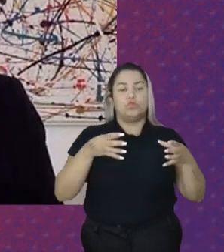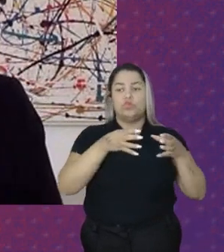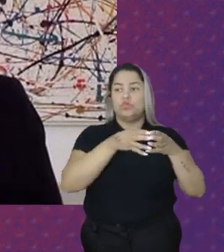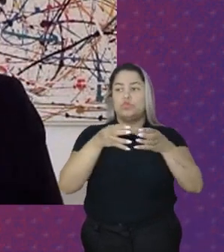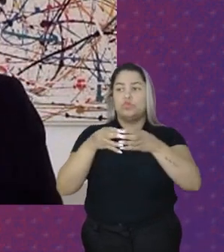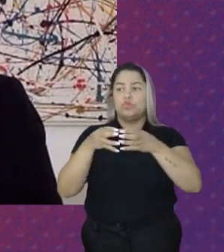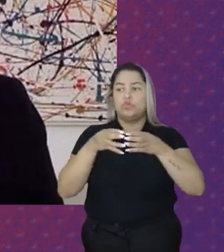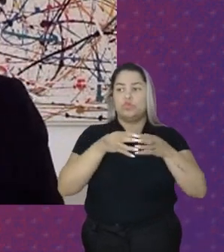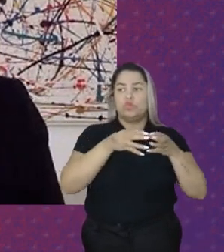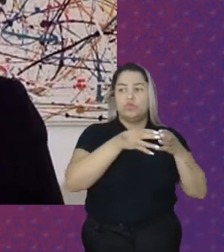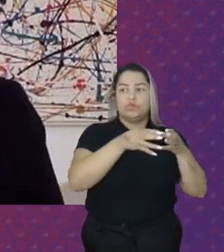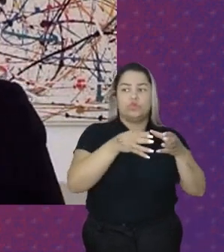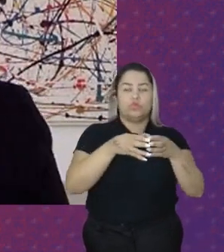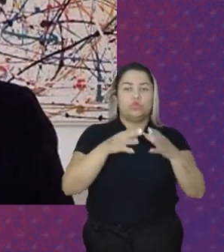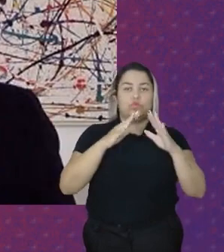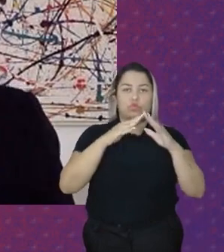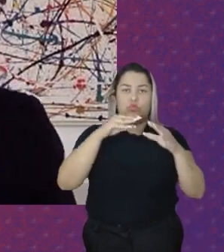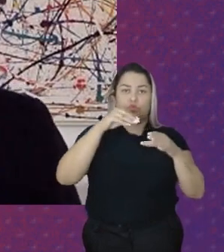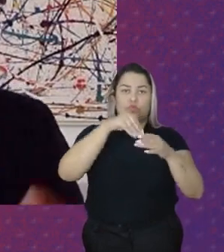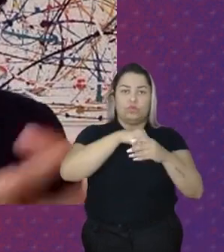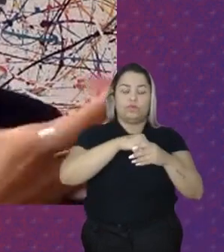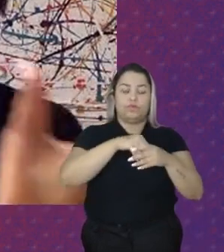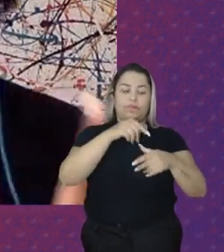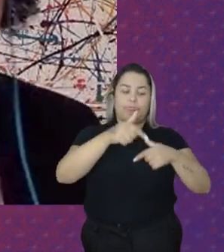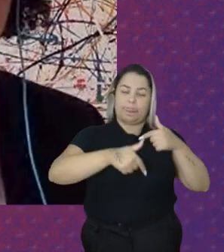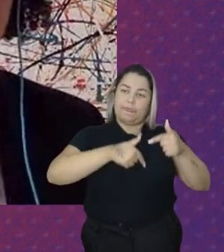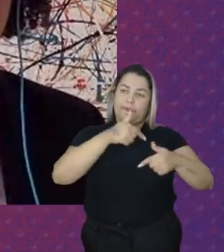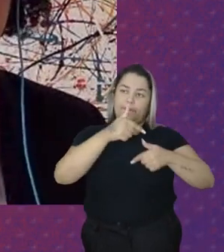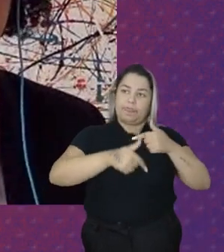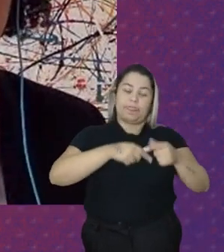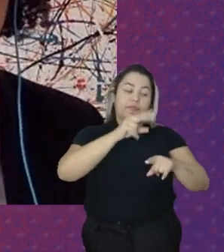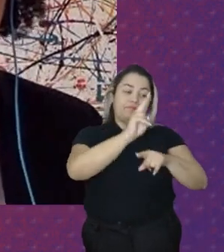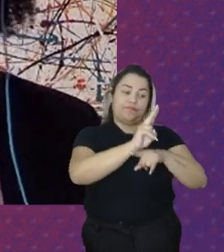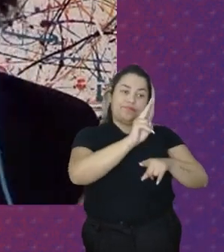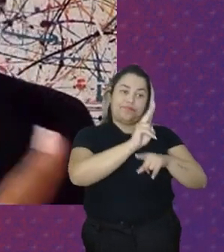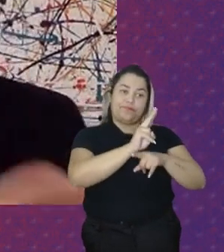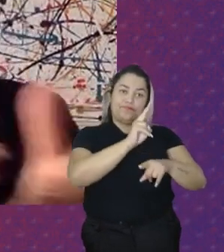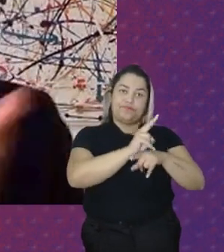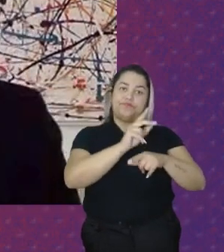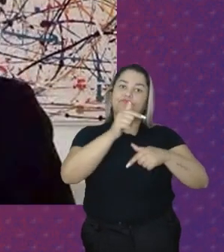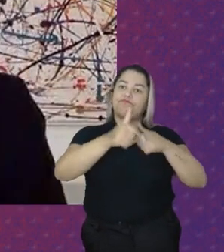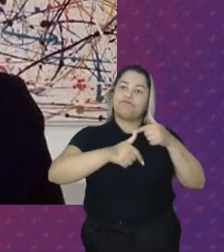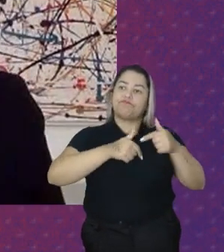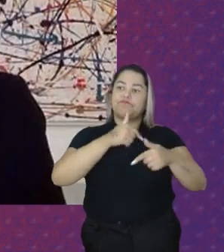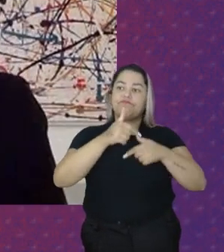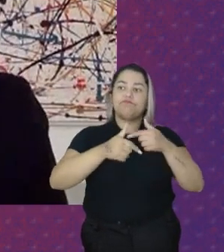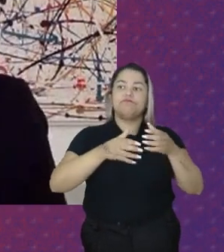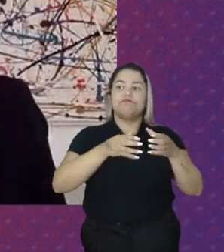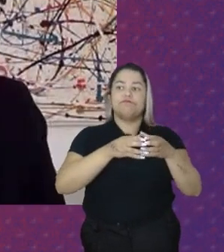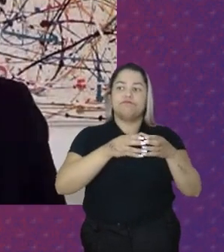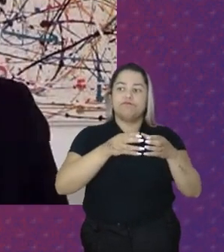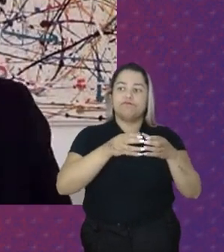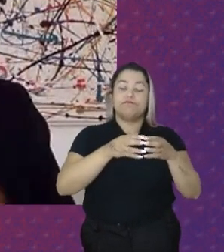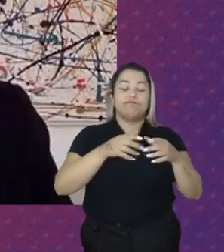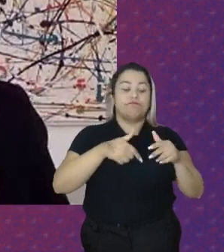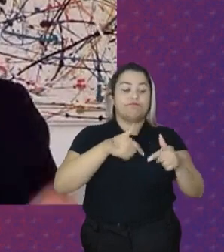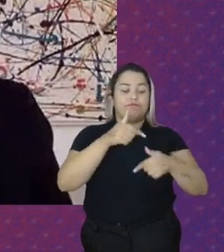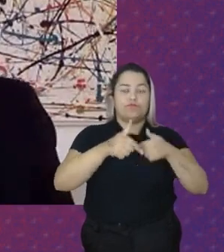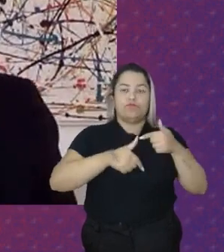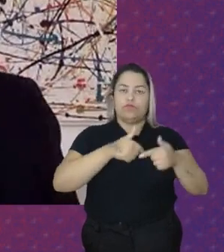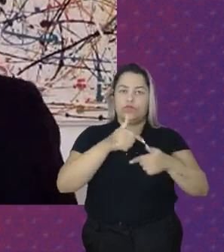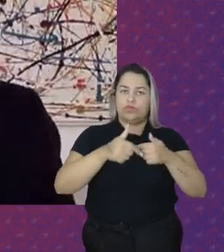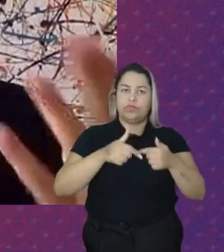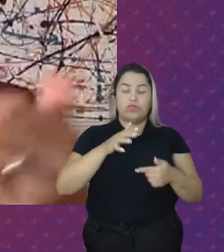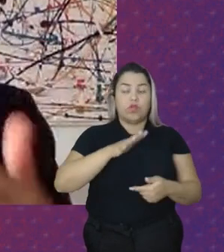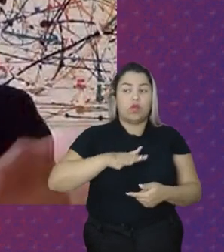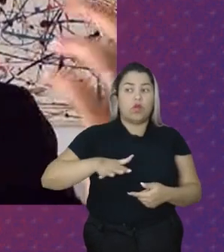De trabalhadores Domésticos Passaram A gozar Da proteção Trabalhista O interessante É observar Que Em